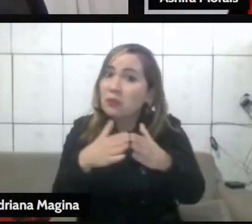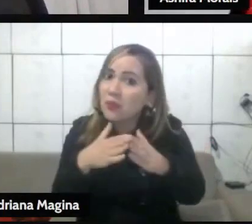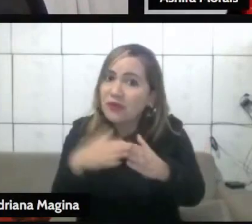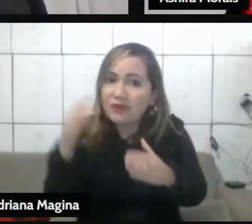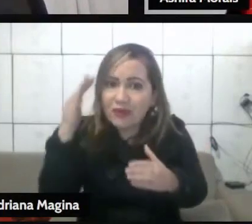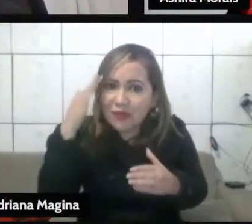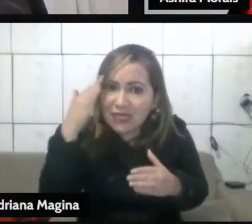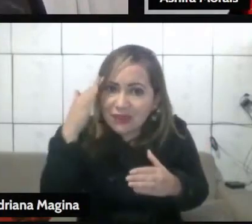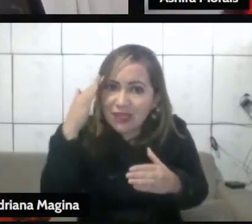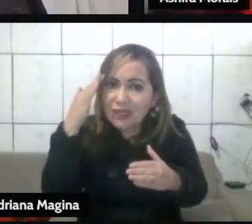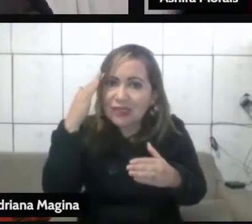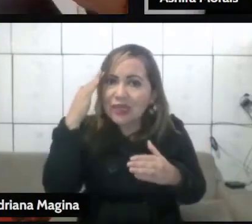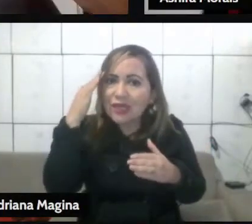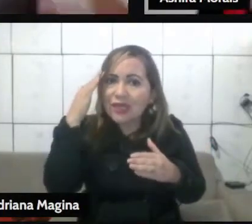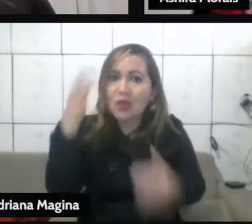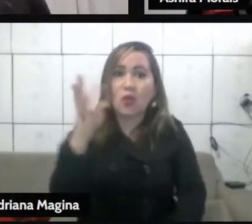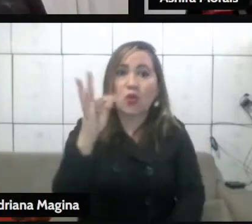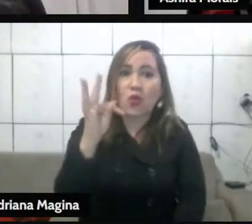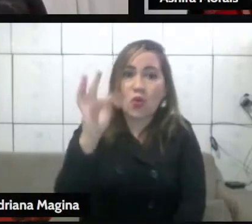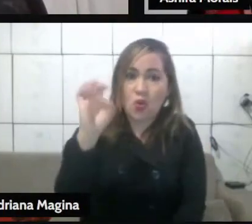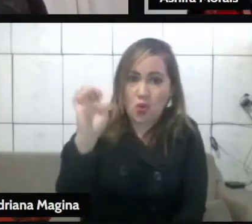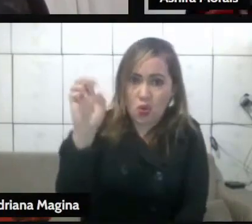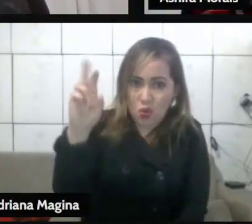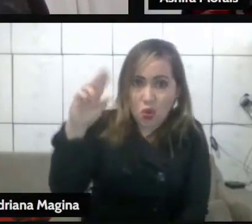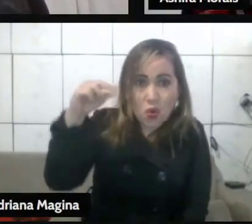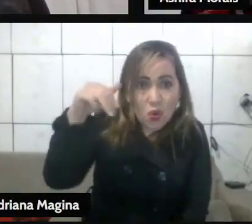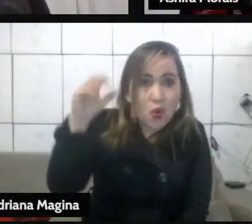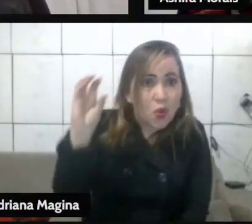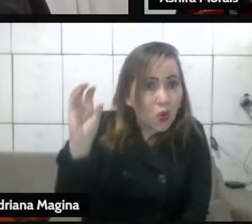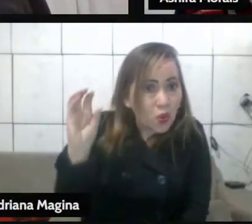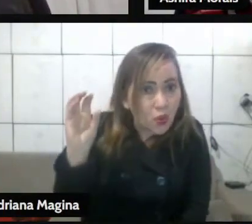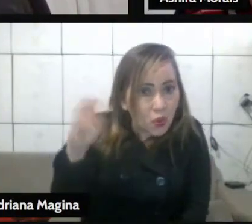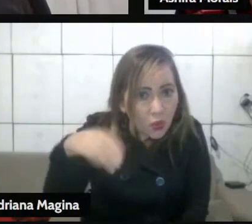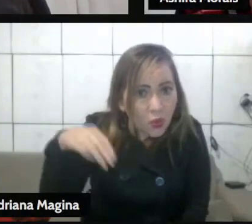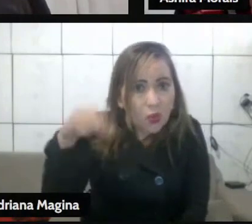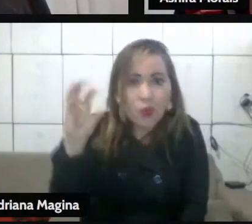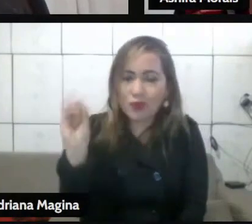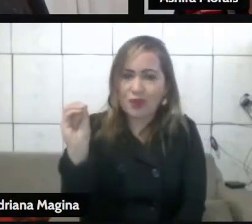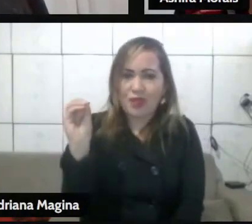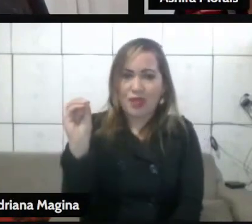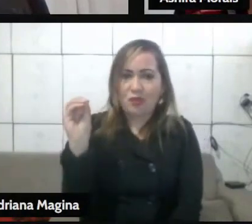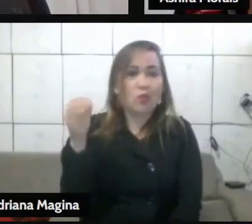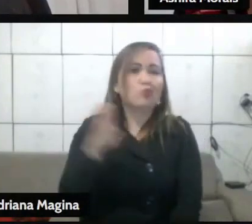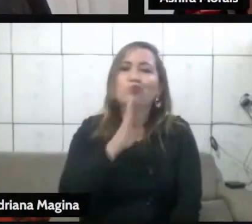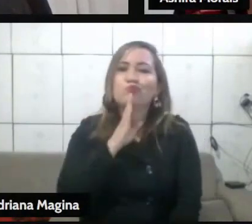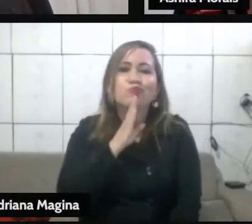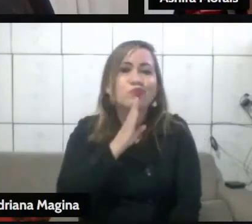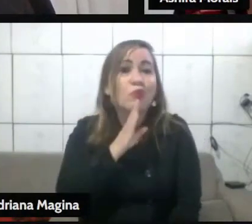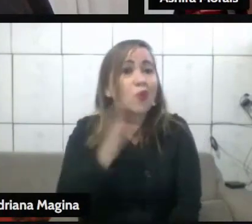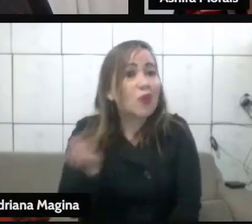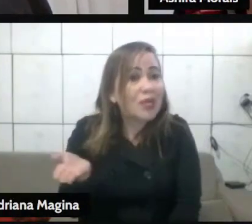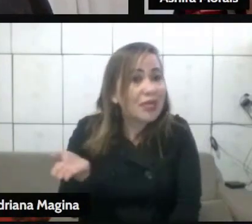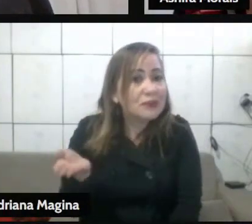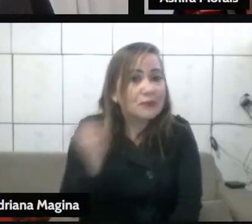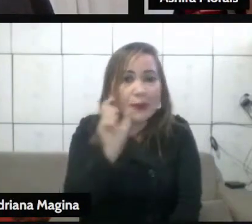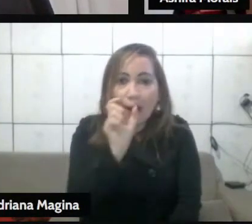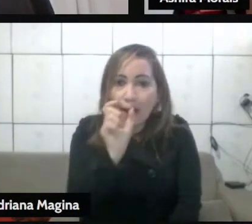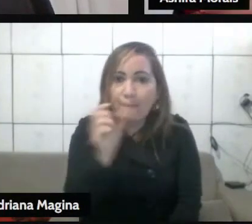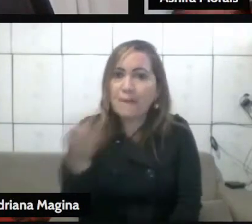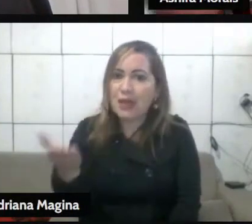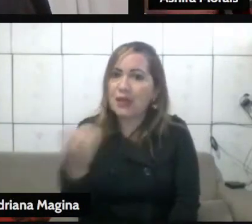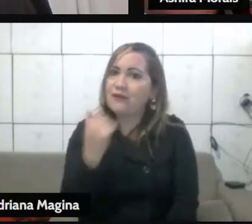usar um termo que compete a esse debate, a área da homossexualidade, forma equivocada. Mas